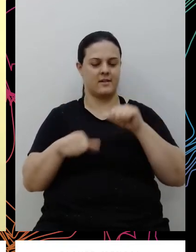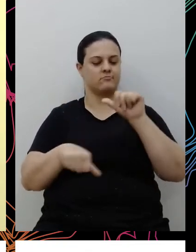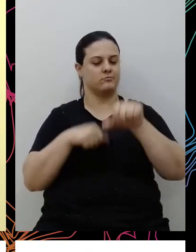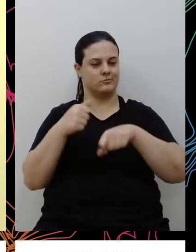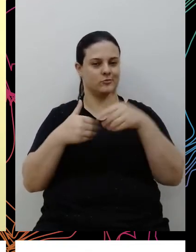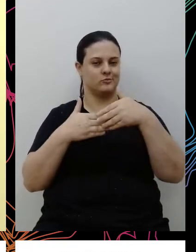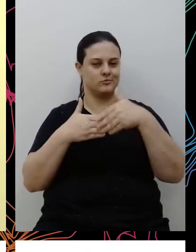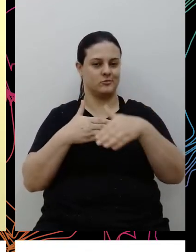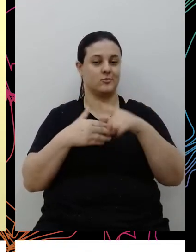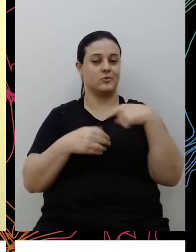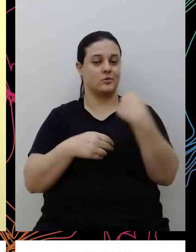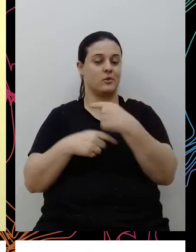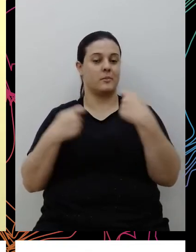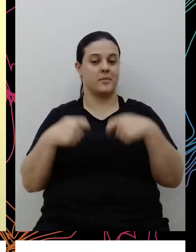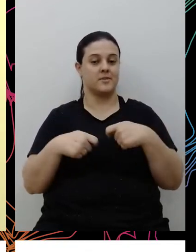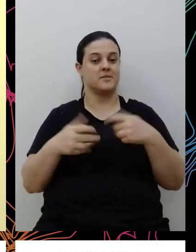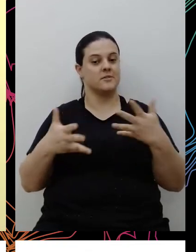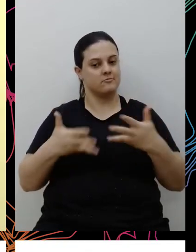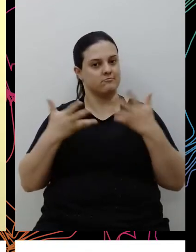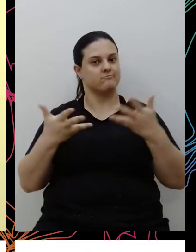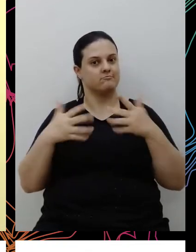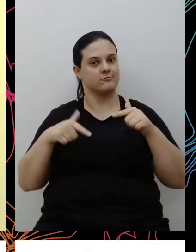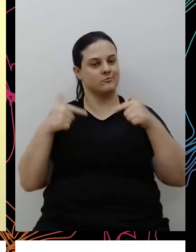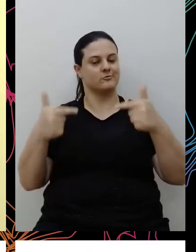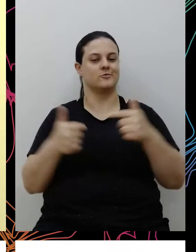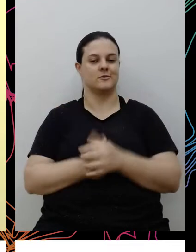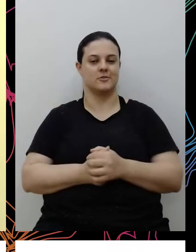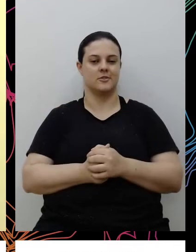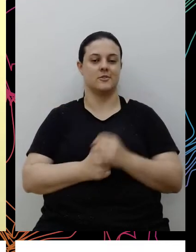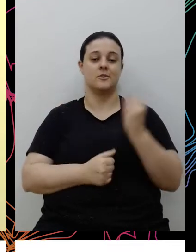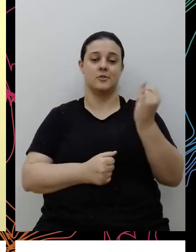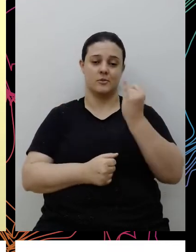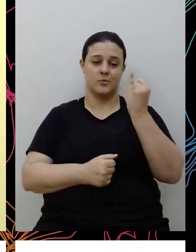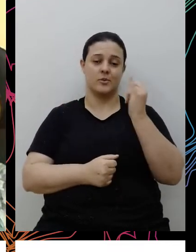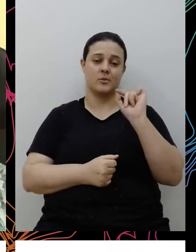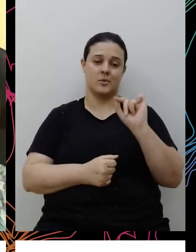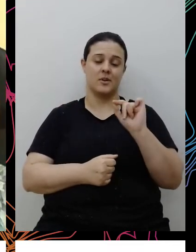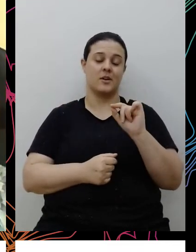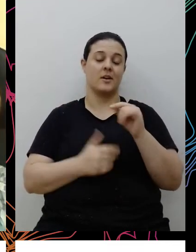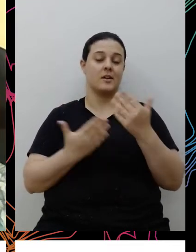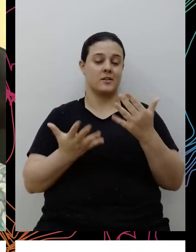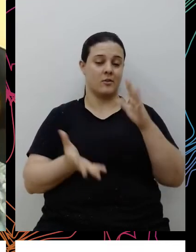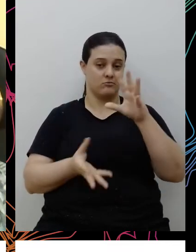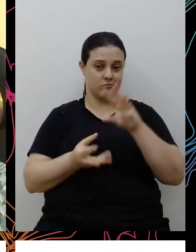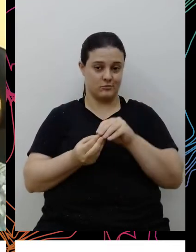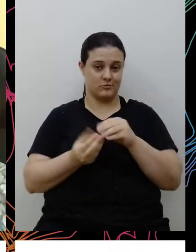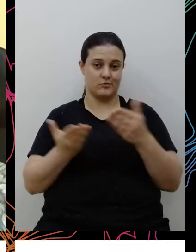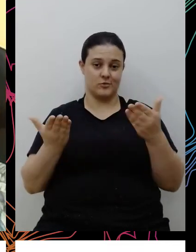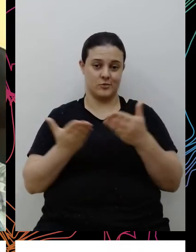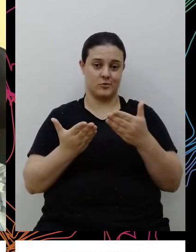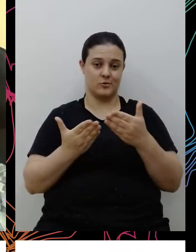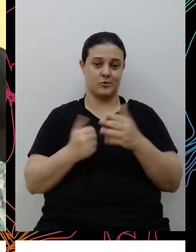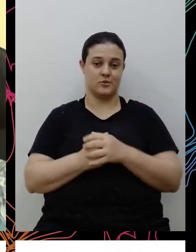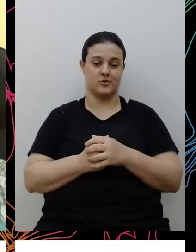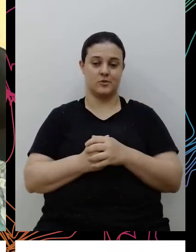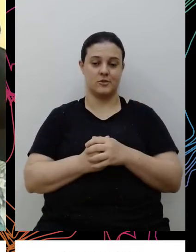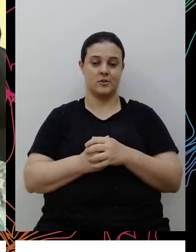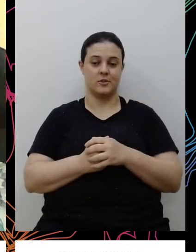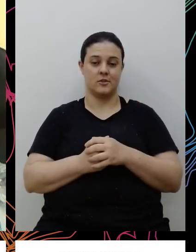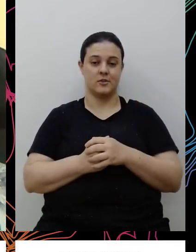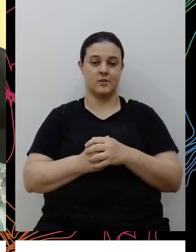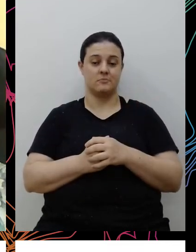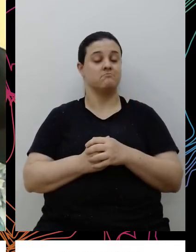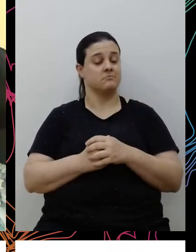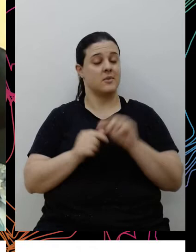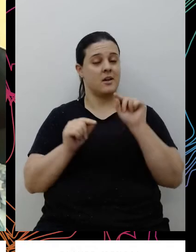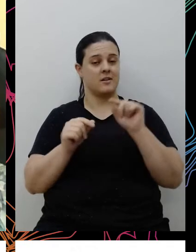então basta a gente começar a se mover, né, então o importante é isso, acho que minha fala final aqui, até para deixar o tempo para o Caleb, é